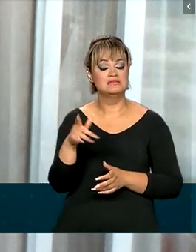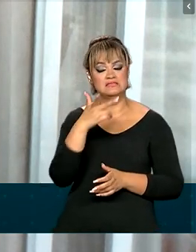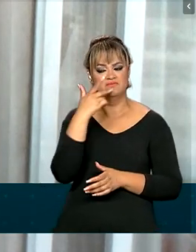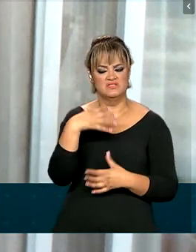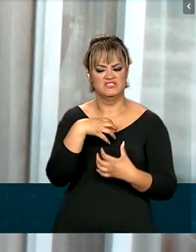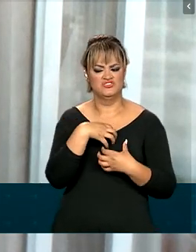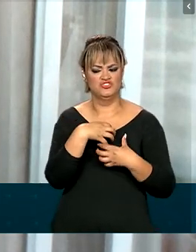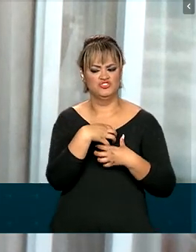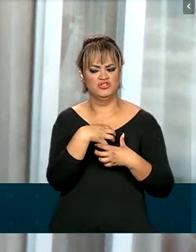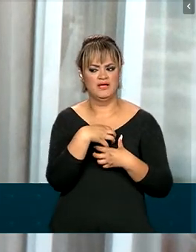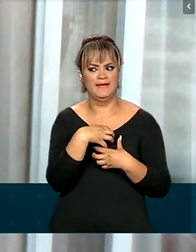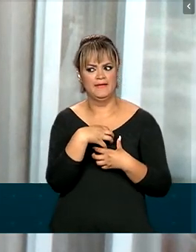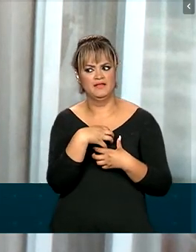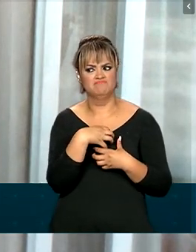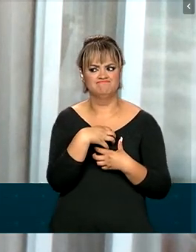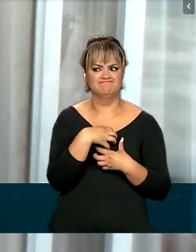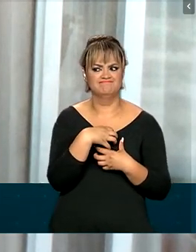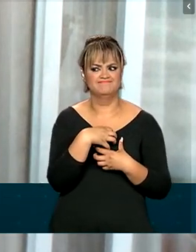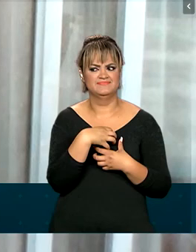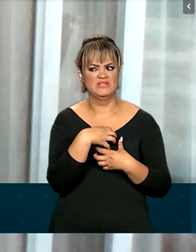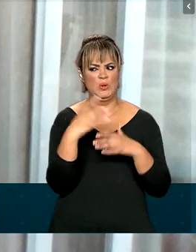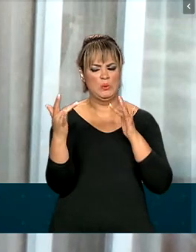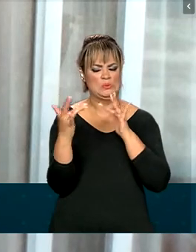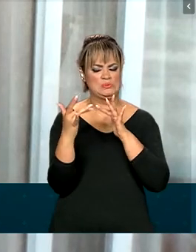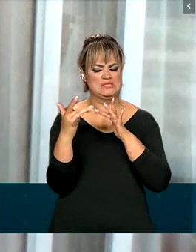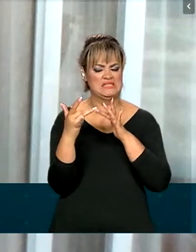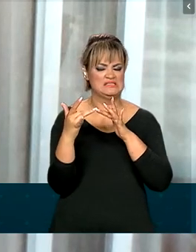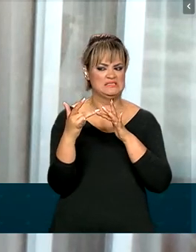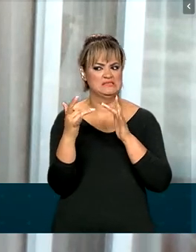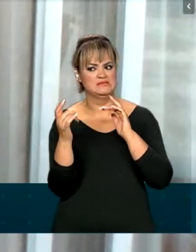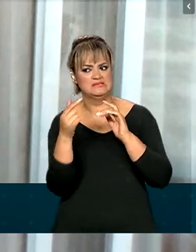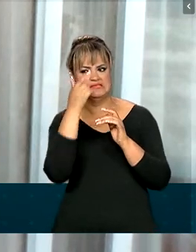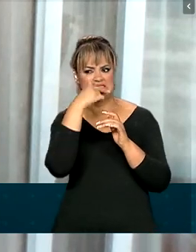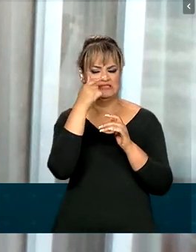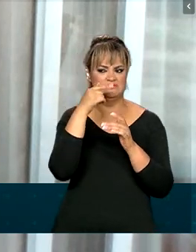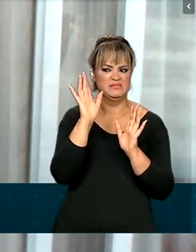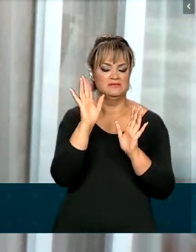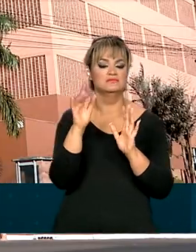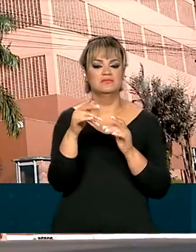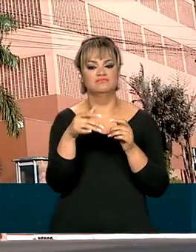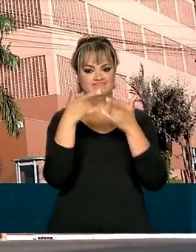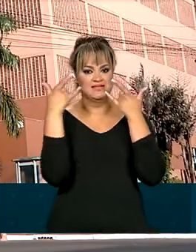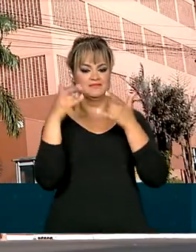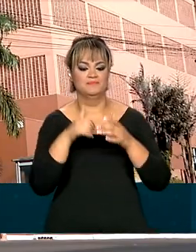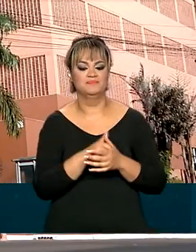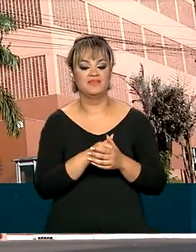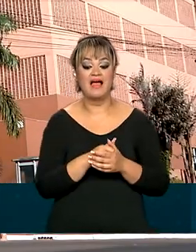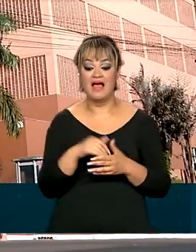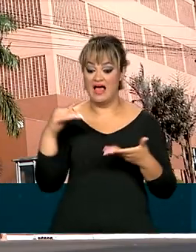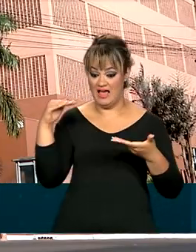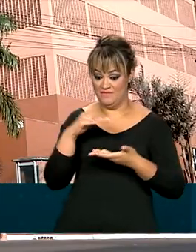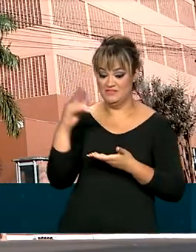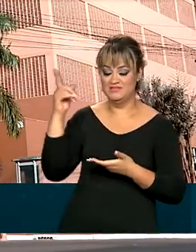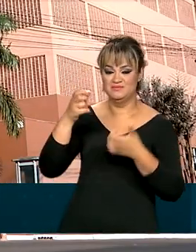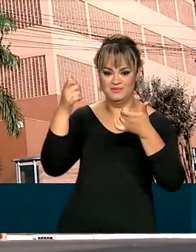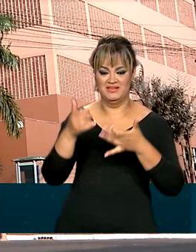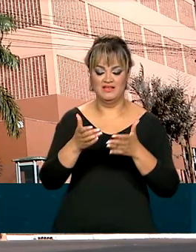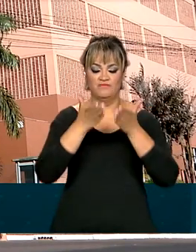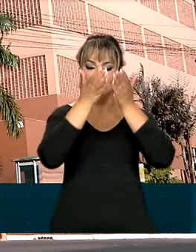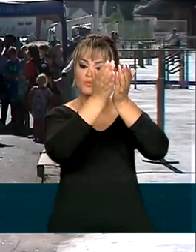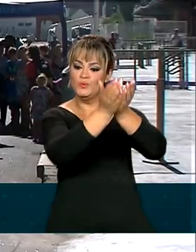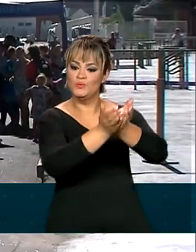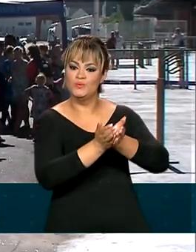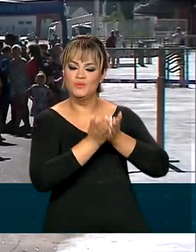for considerado um contato próximo de algum caso confirmado. Segundo a Anvisa, as embarcações e os